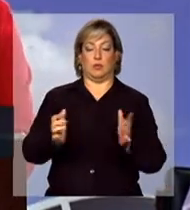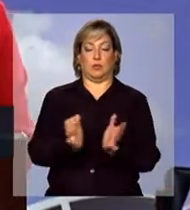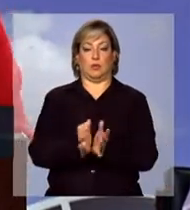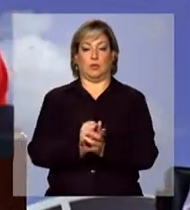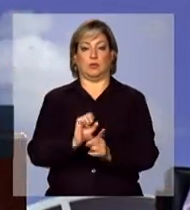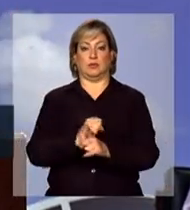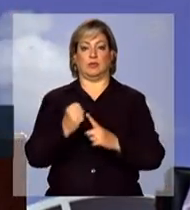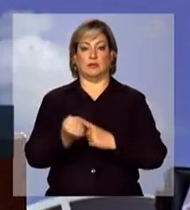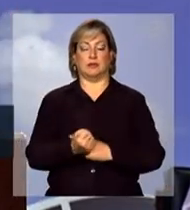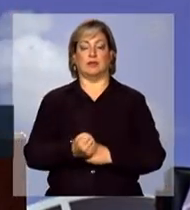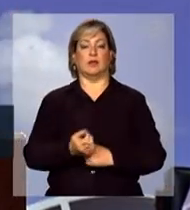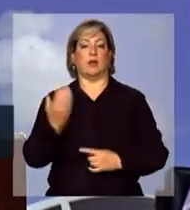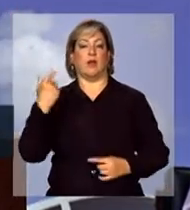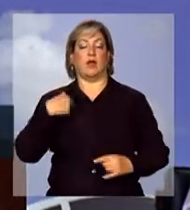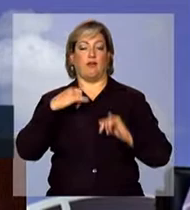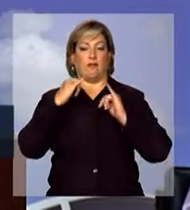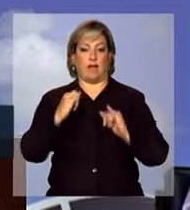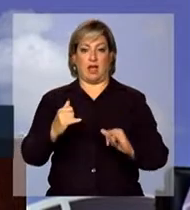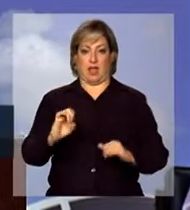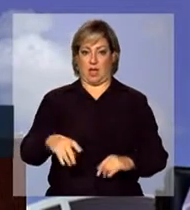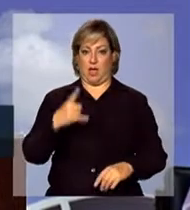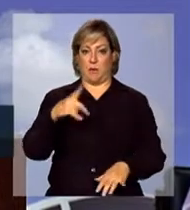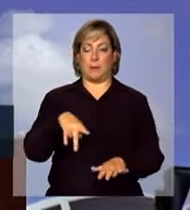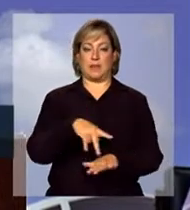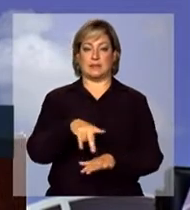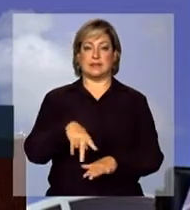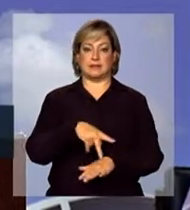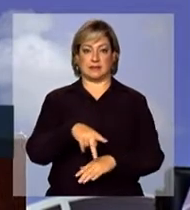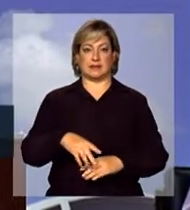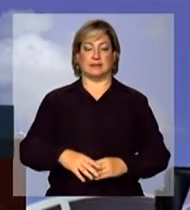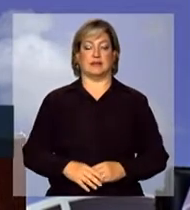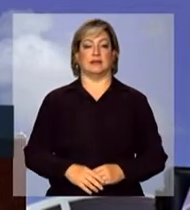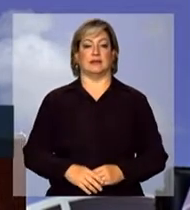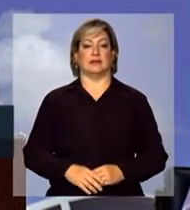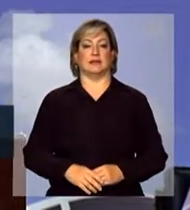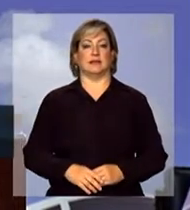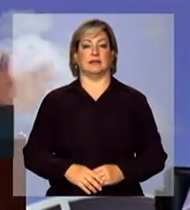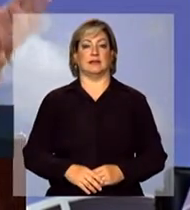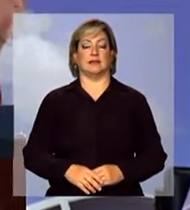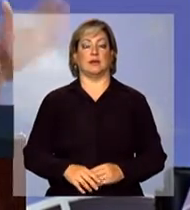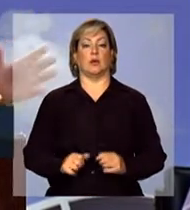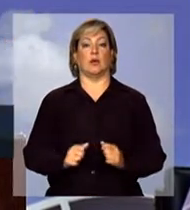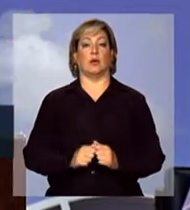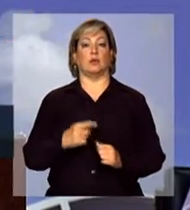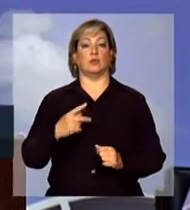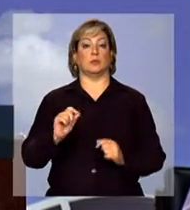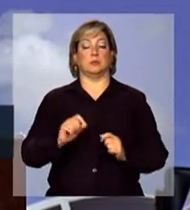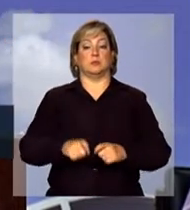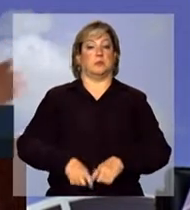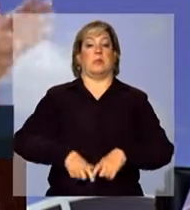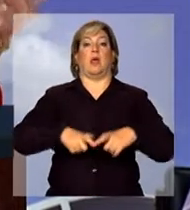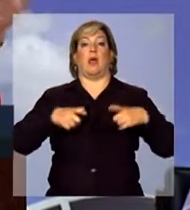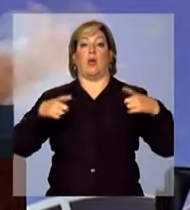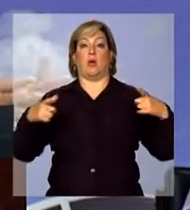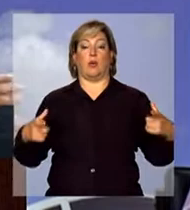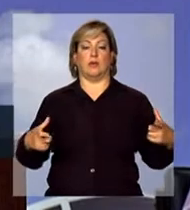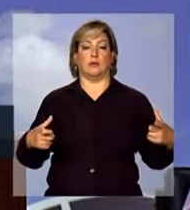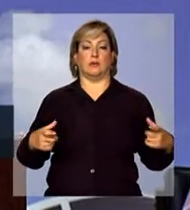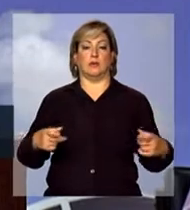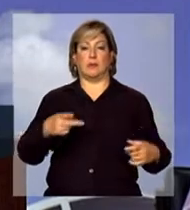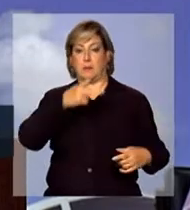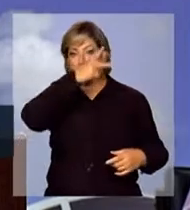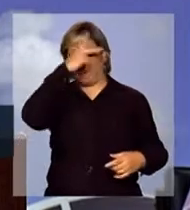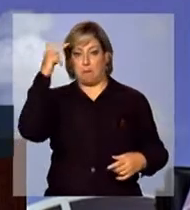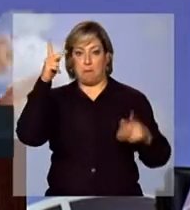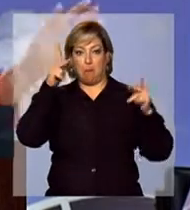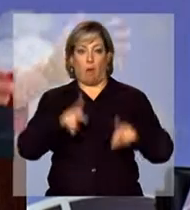que é um país com a sua maioria, com a maioria da sua